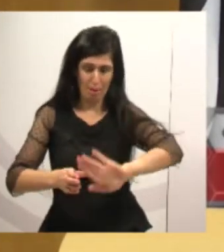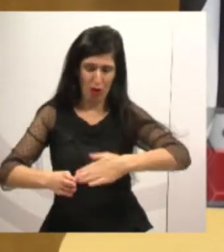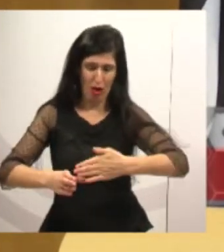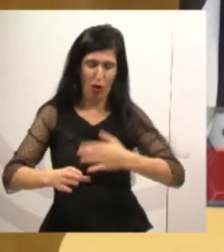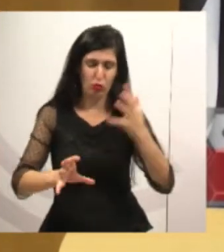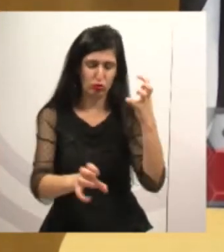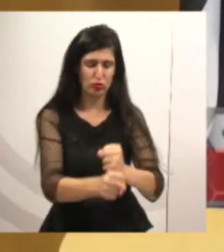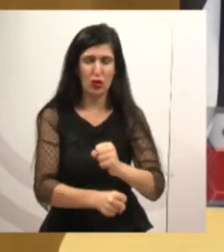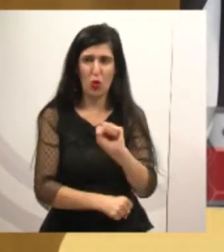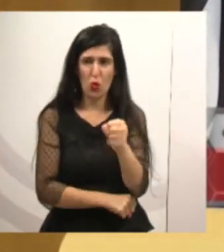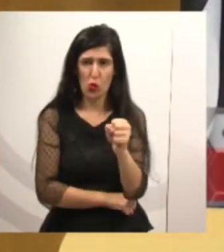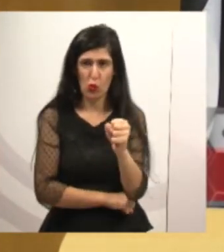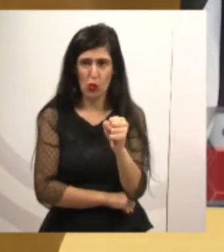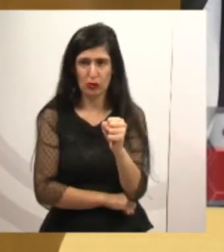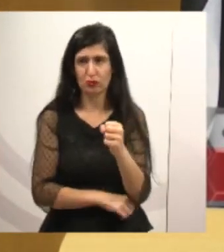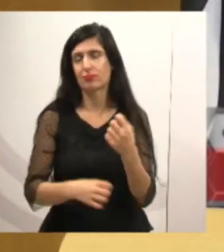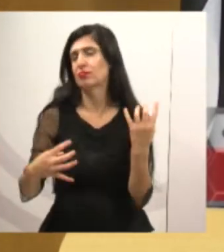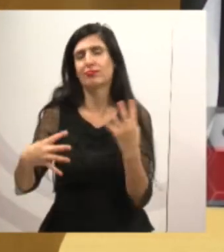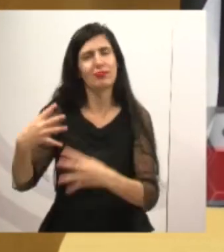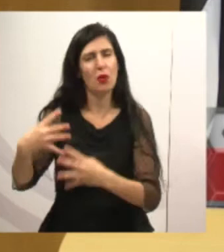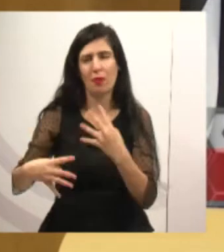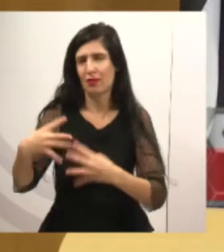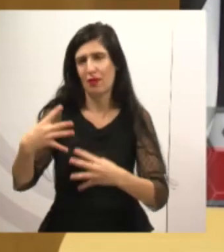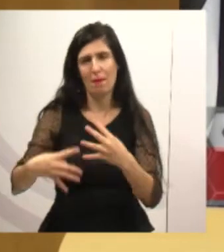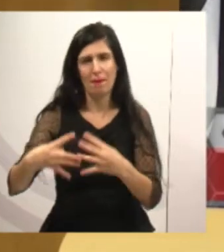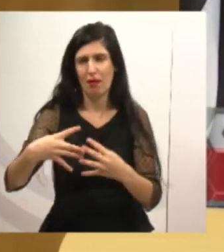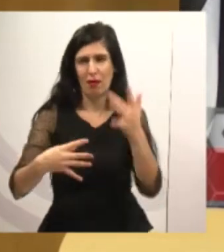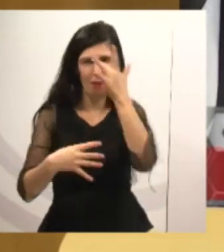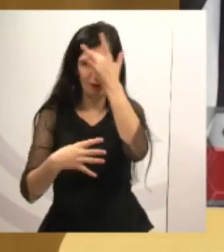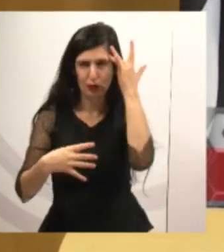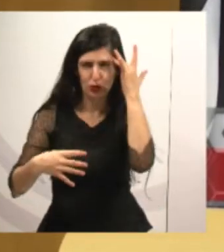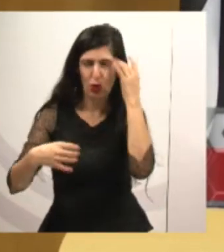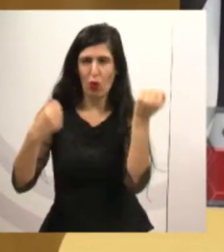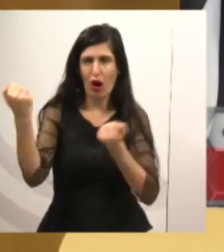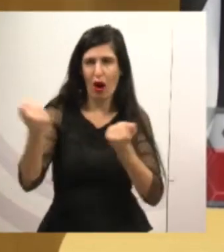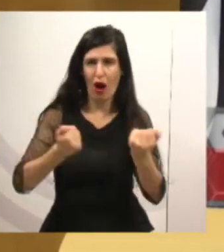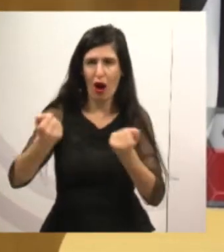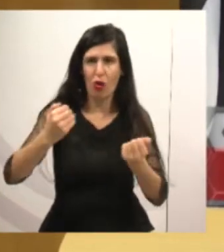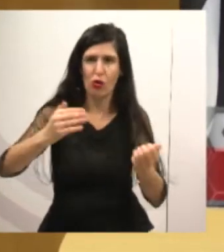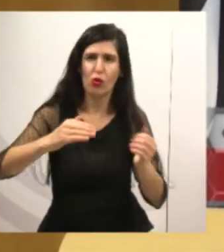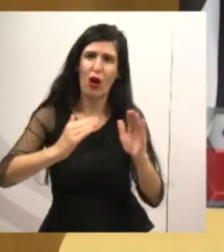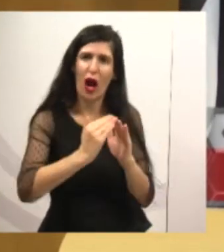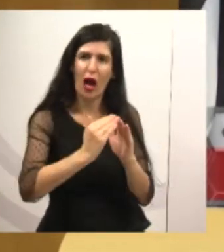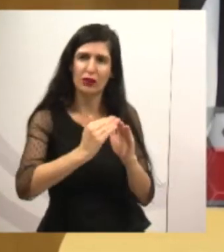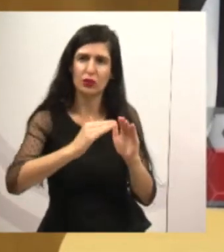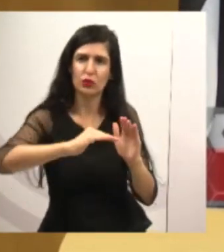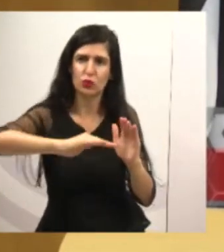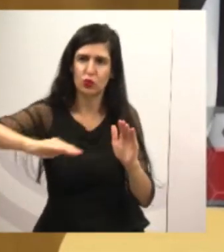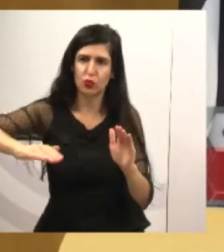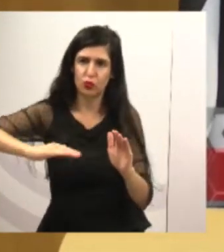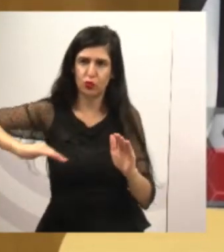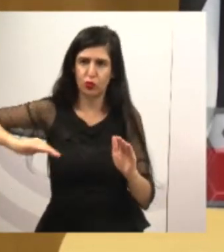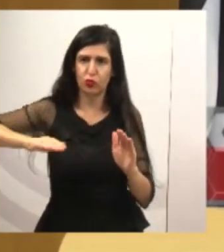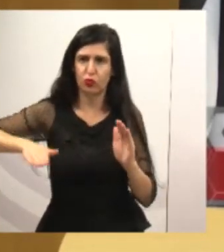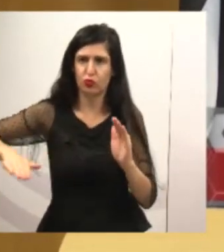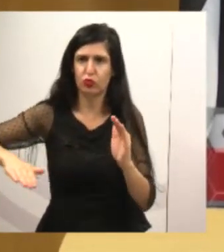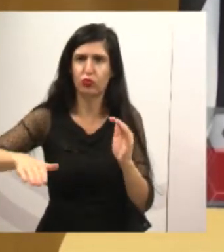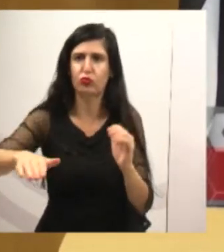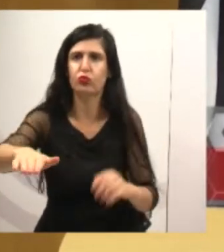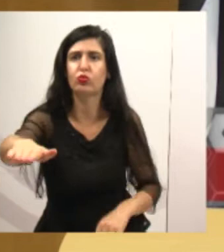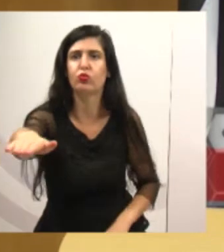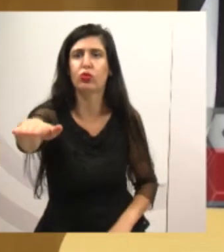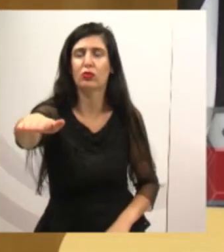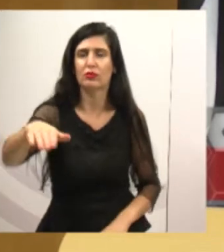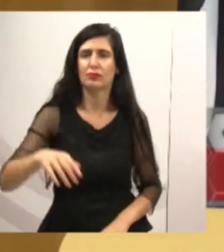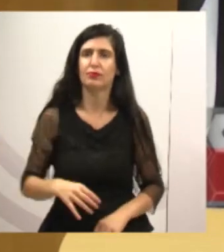Graças a Deus não está atrapalhando a saída de garagem, mas sem dúvida incomoda. Já estive cobrando o SAI também, eles estão tendo a